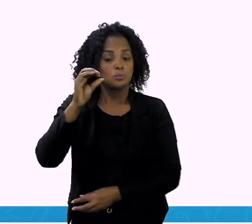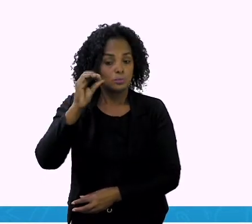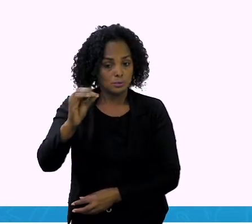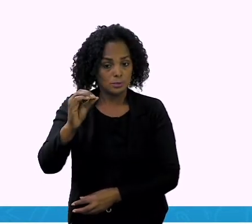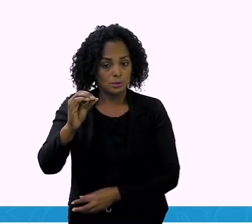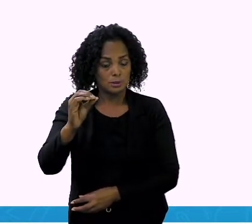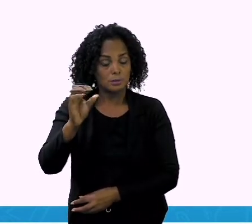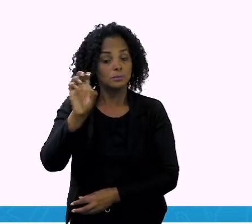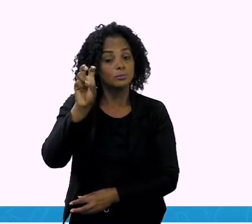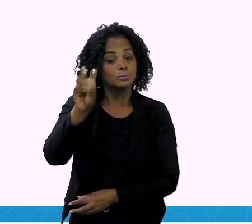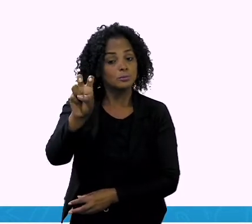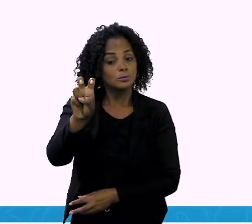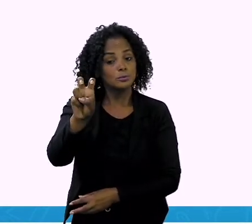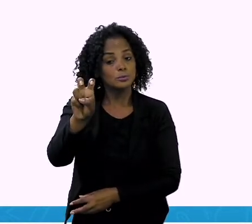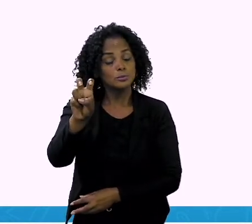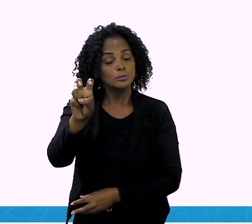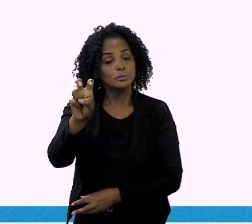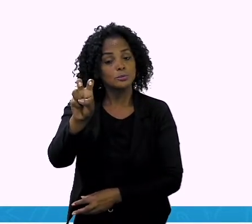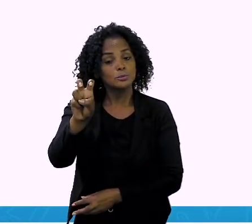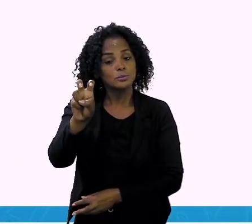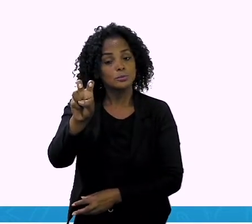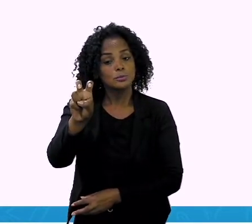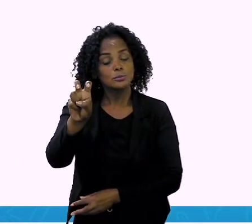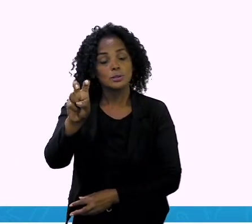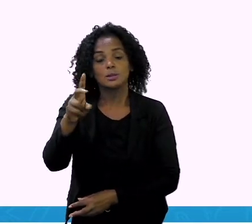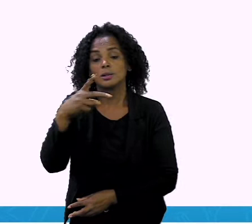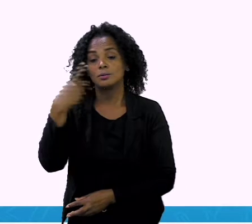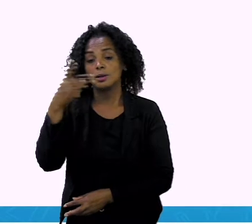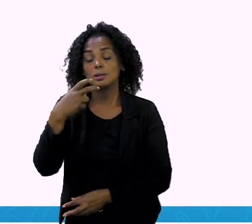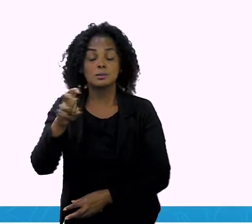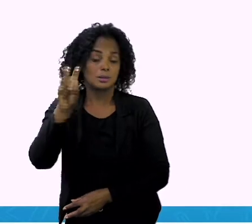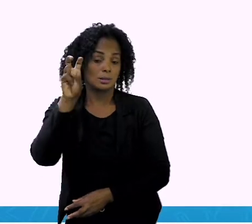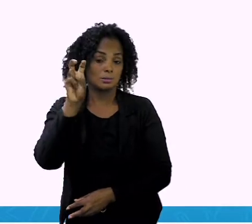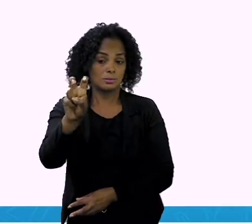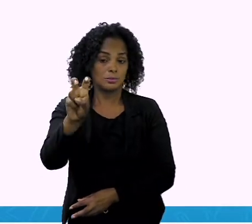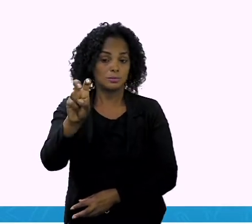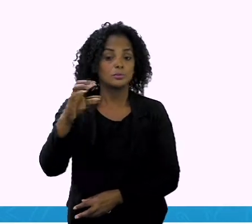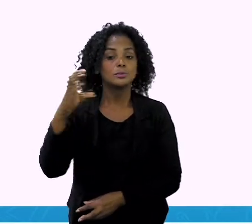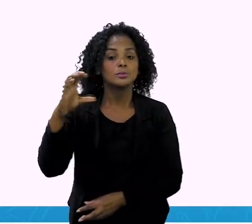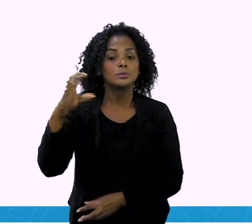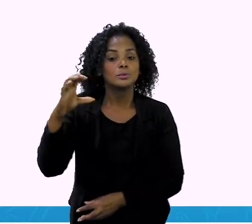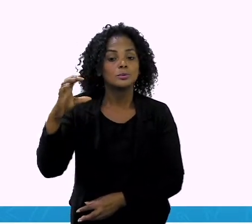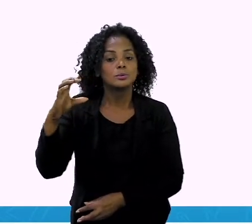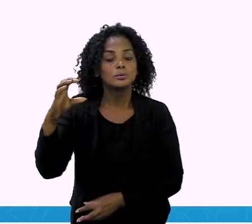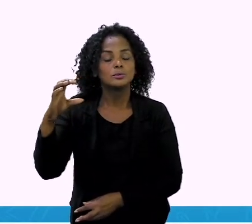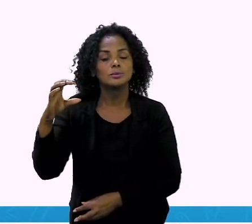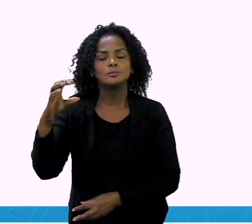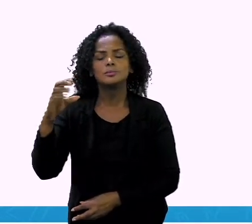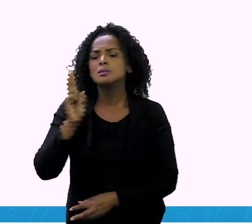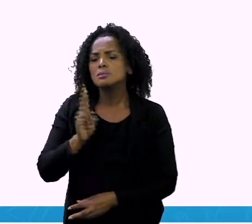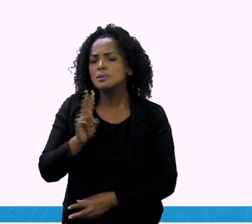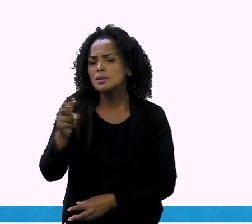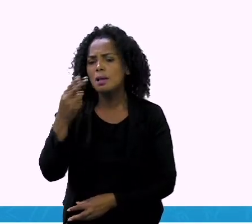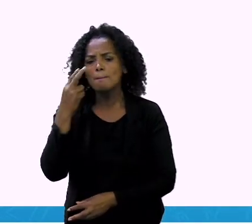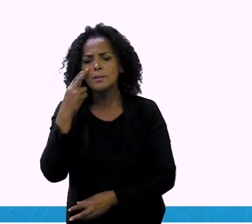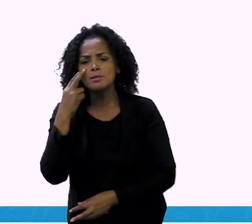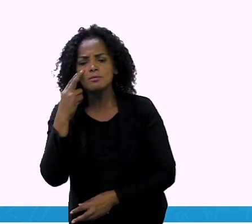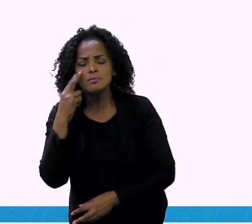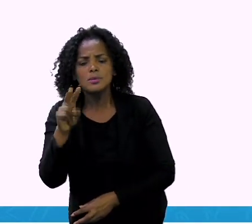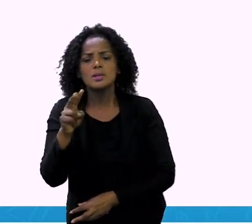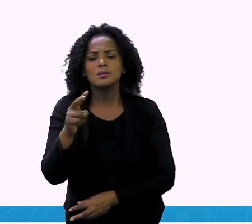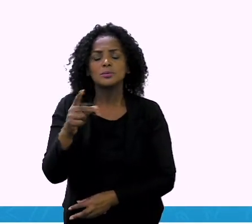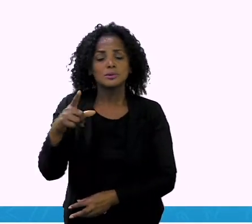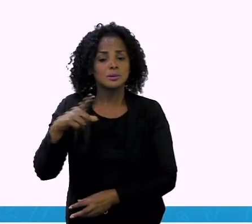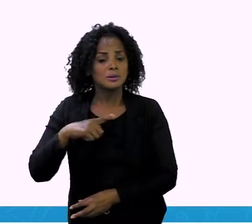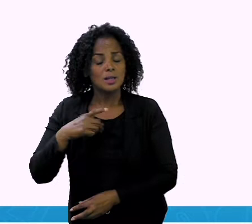e o cinco. Que está falando o quê? Que é cinco centavos. Toda vez que você pega essa moeda, agora